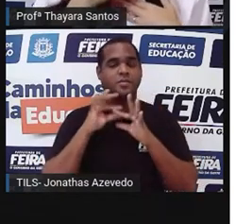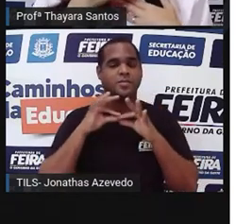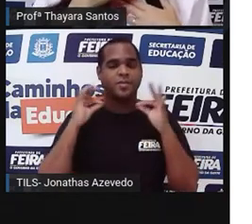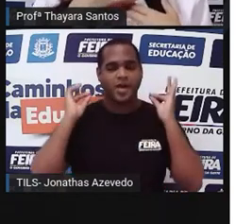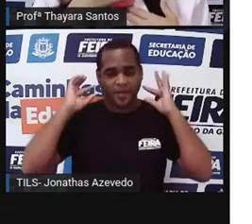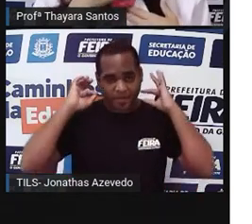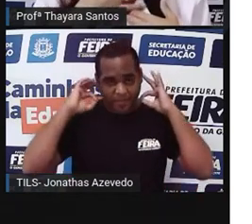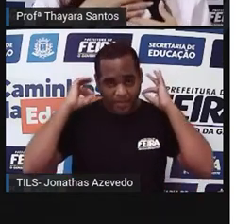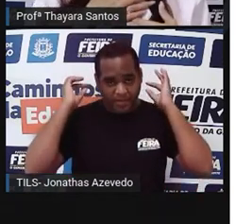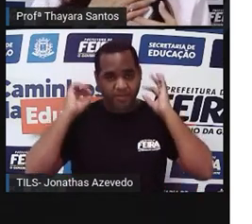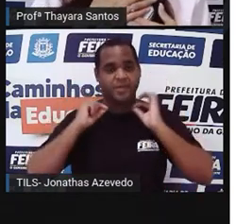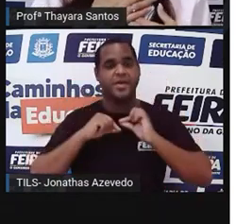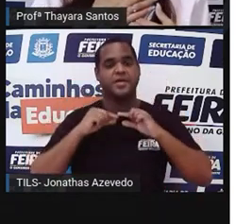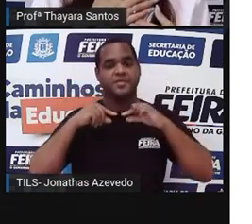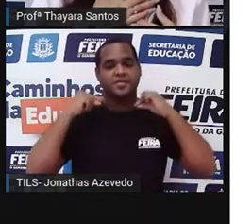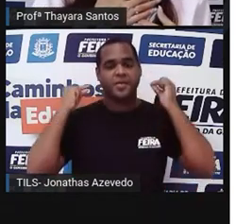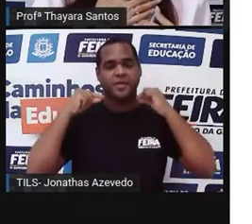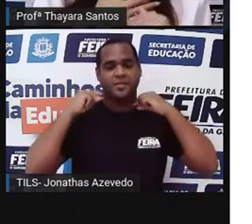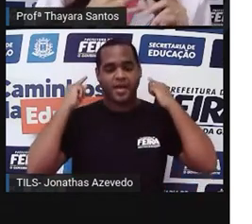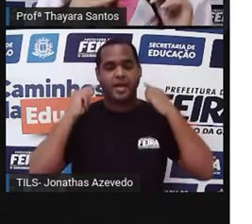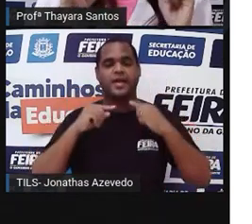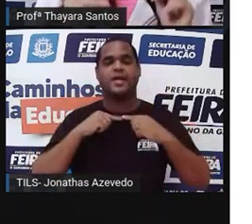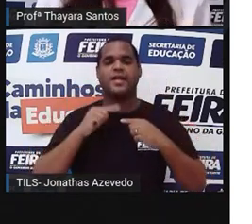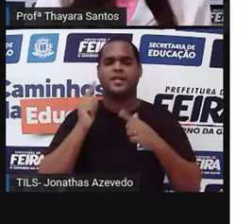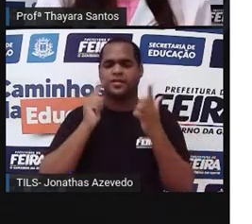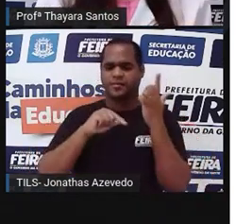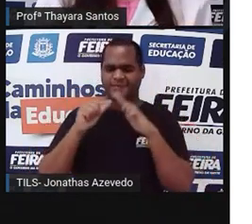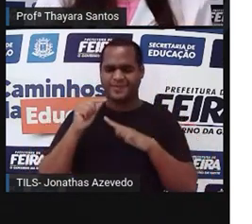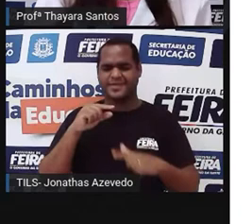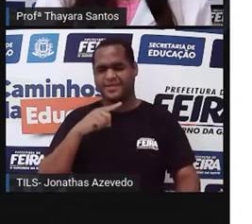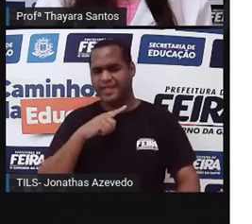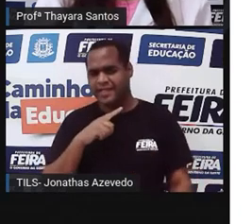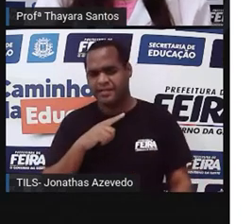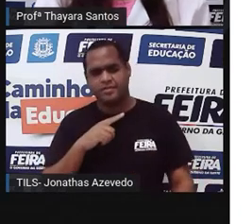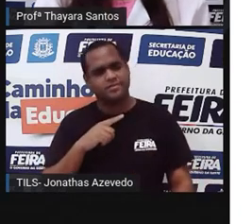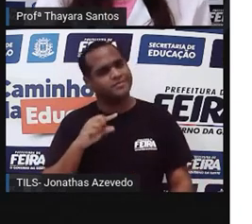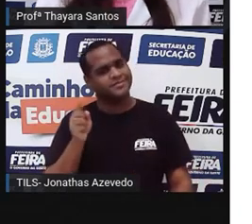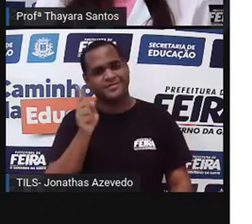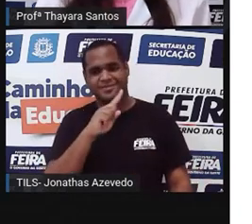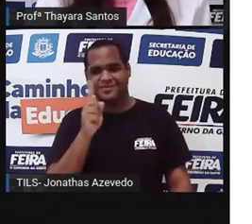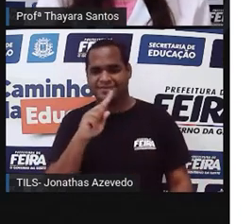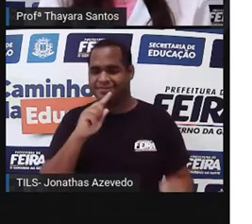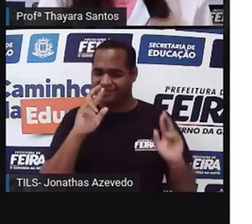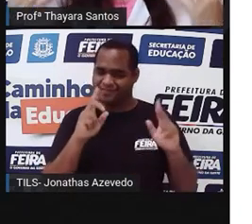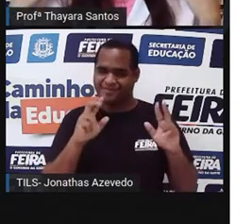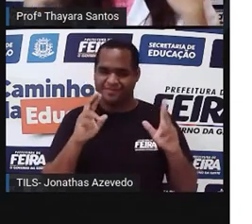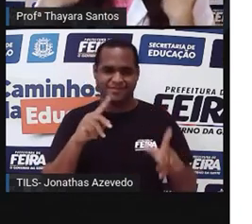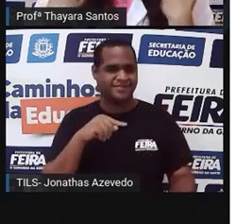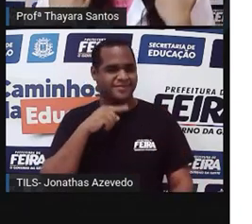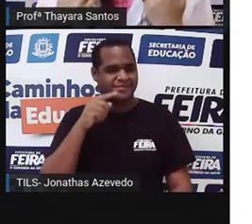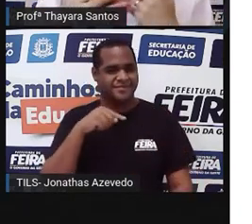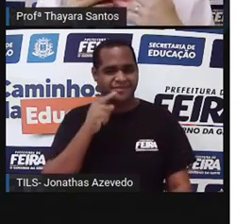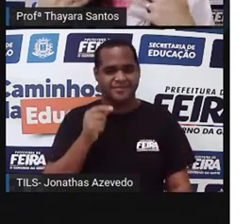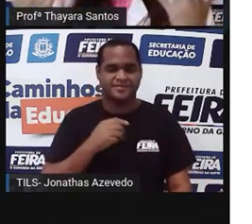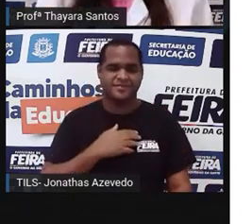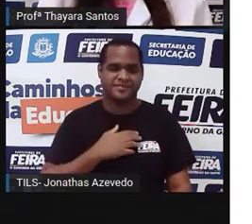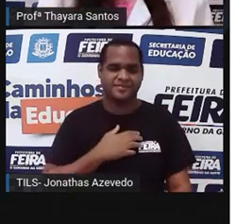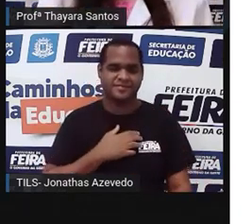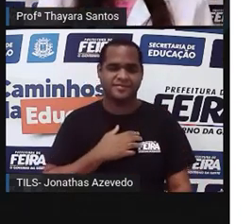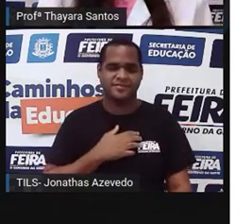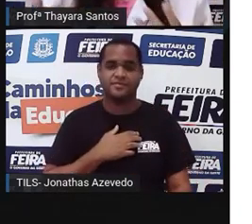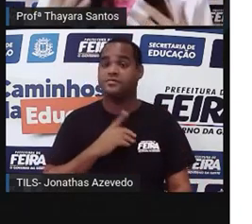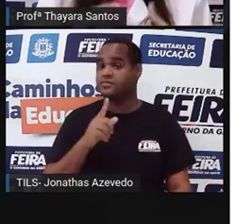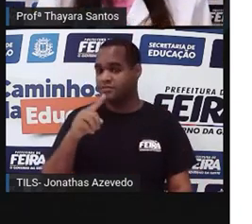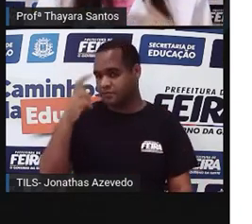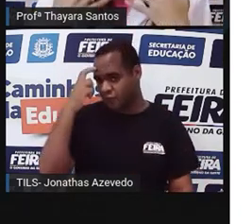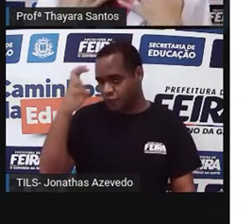elas foram empurrando e o pescoço foi crescendo. Só que na verdade não é isso que acontece nesses casos. Quando ela faz parte da